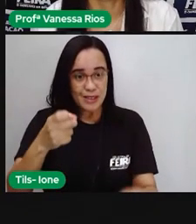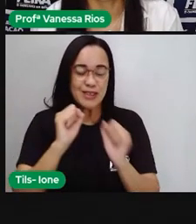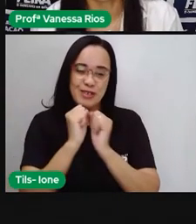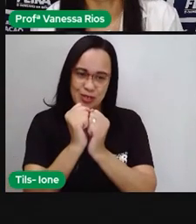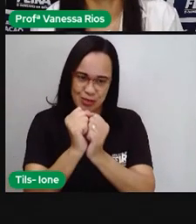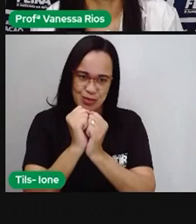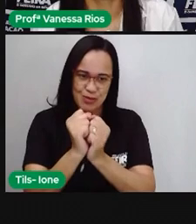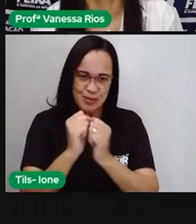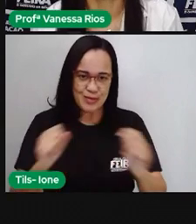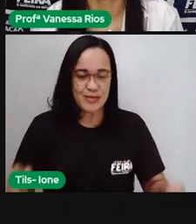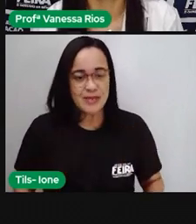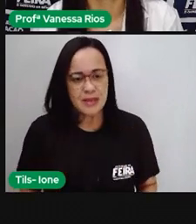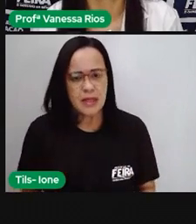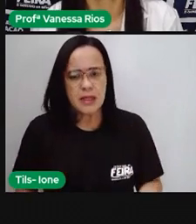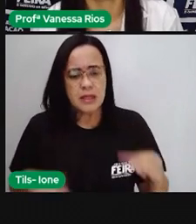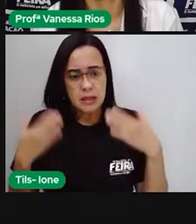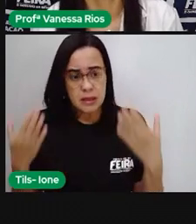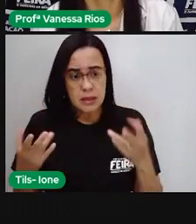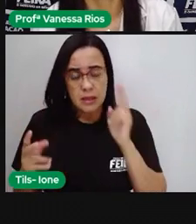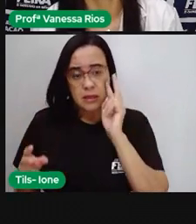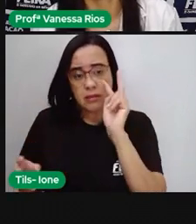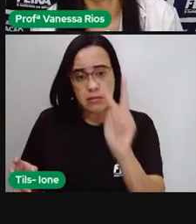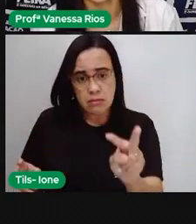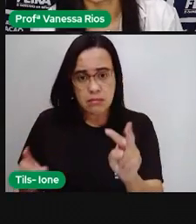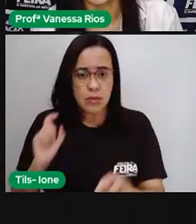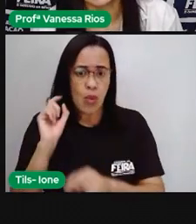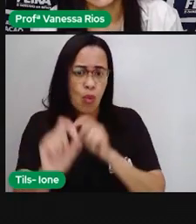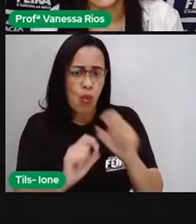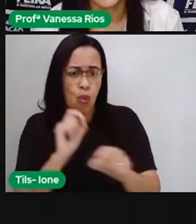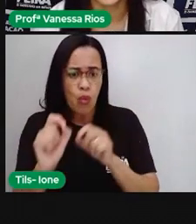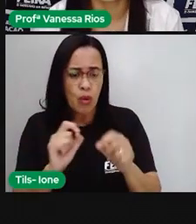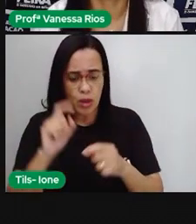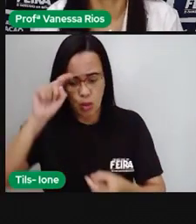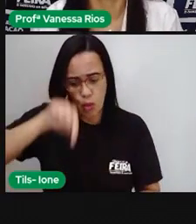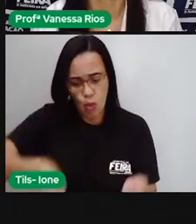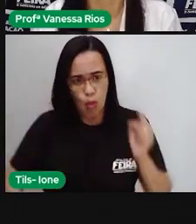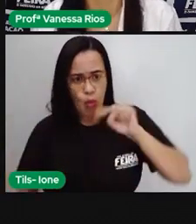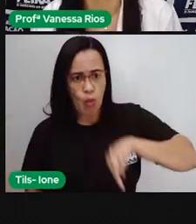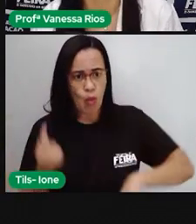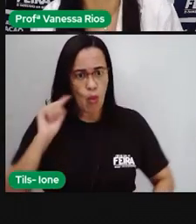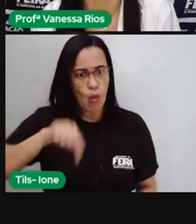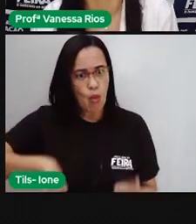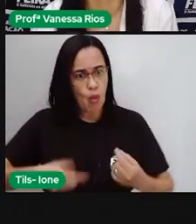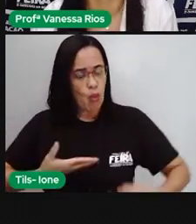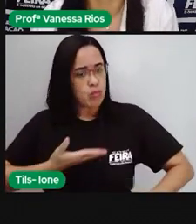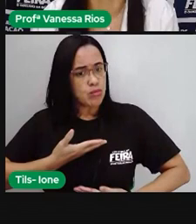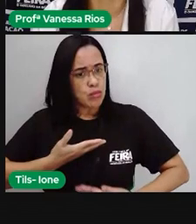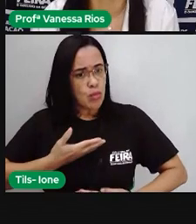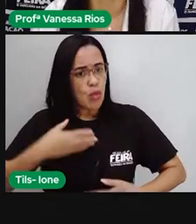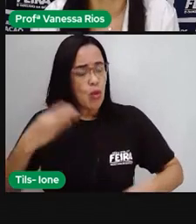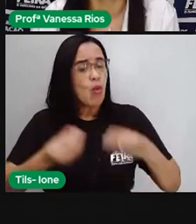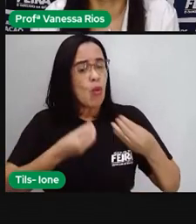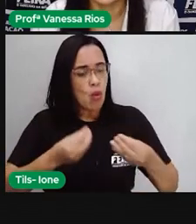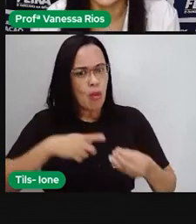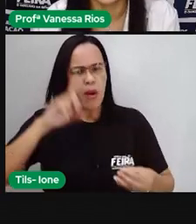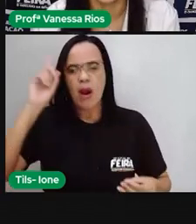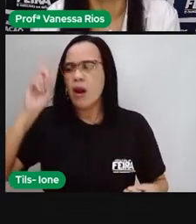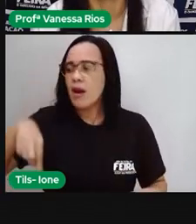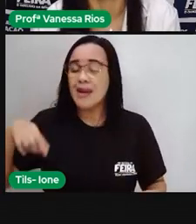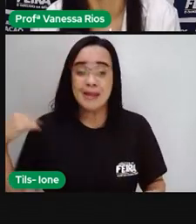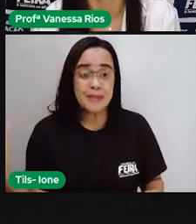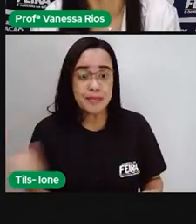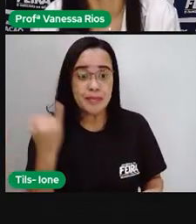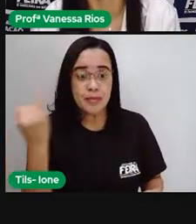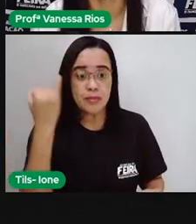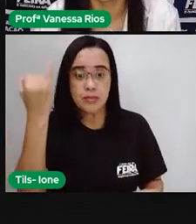Então, quando a gente observa aí todo o funcionamento do nosso corpo, a gente percebe o quanto é importante, né?